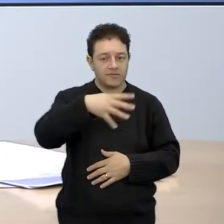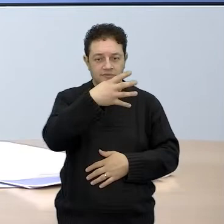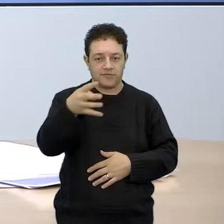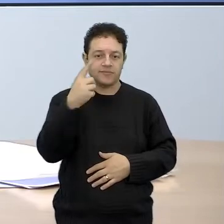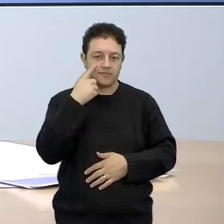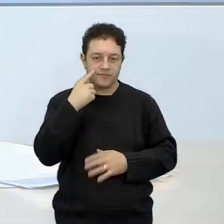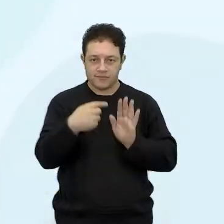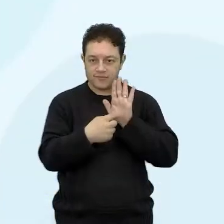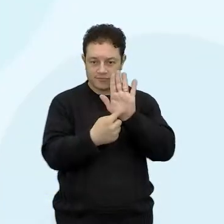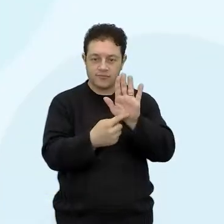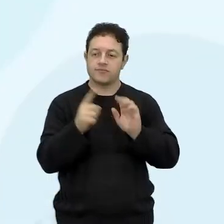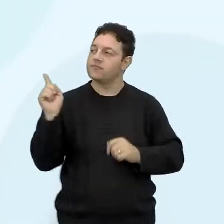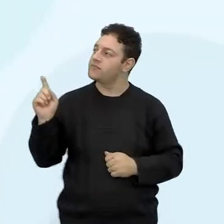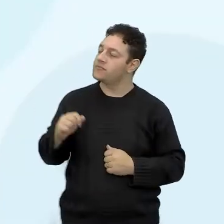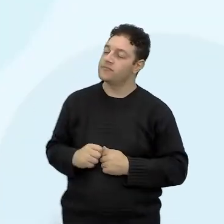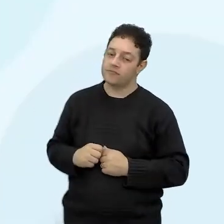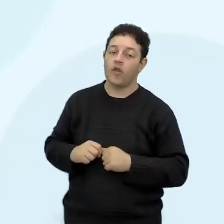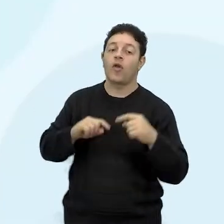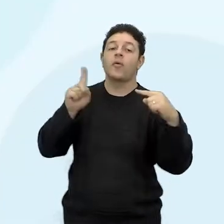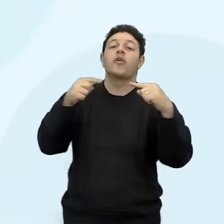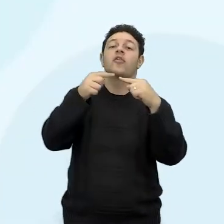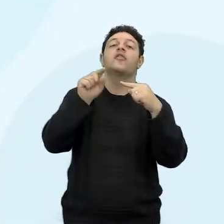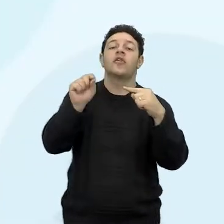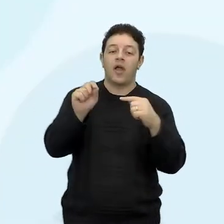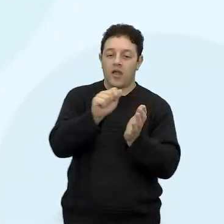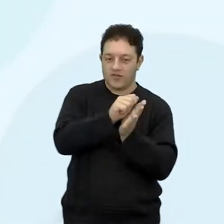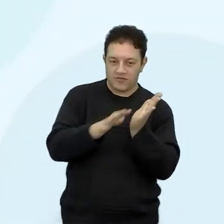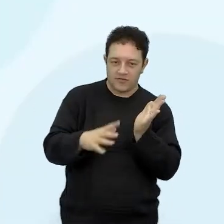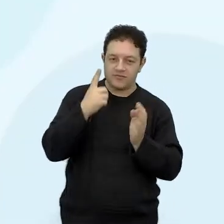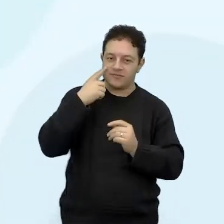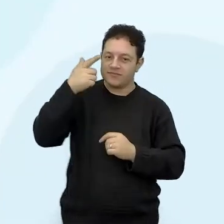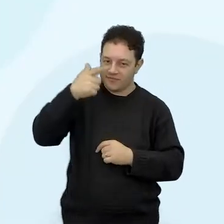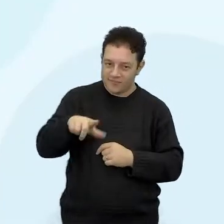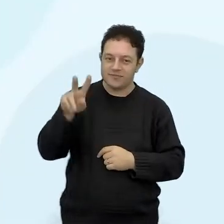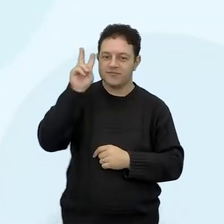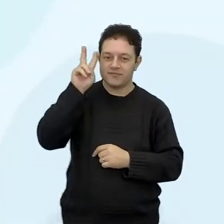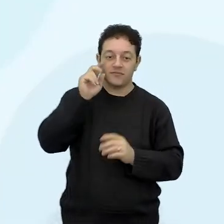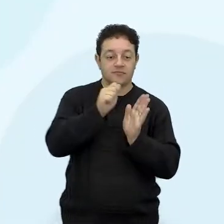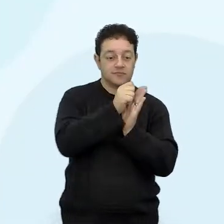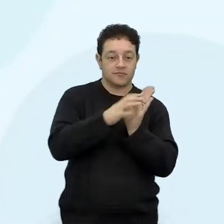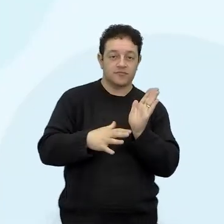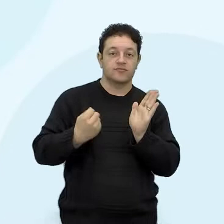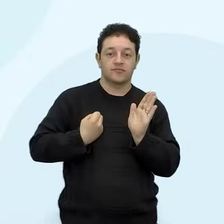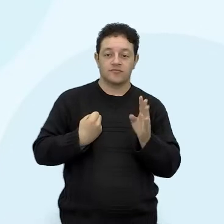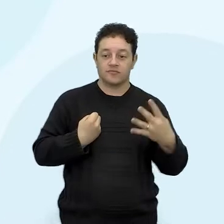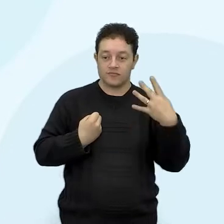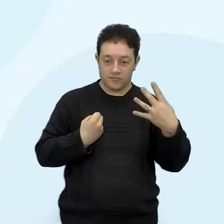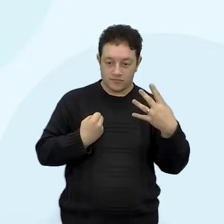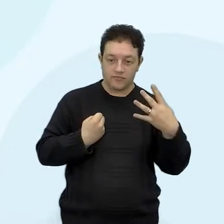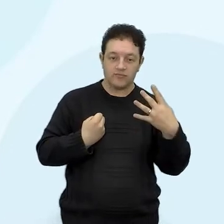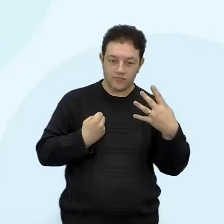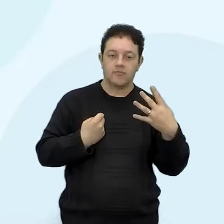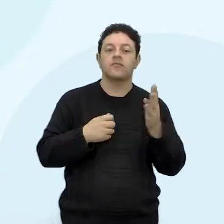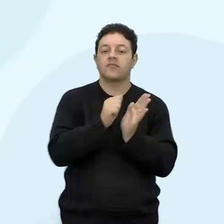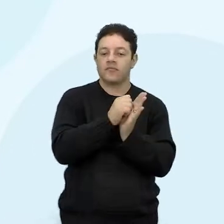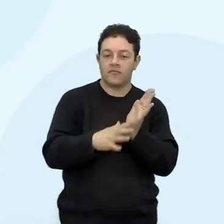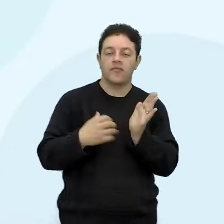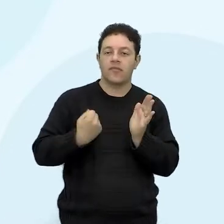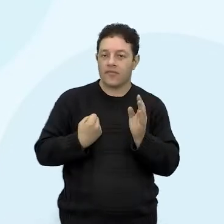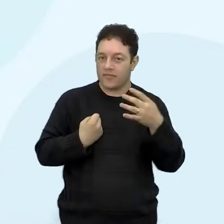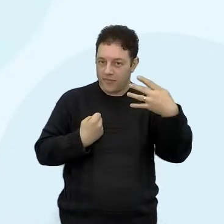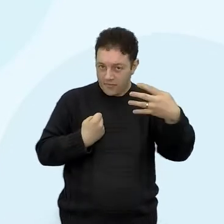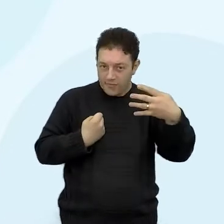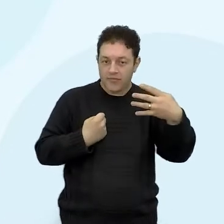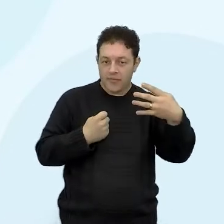Passar pra vocês, então, o objetivo dessa atividade, né, então, só voltando da atividade 4. Da atividade 4,